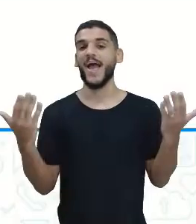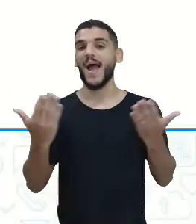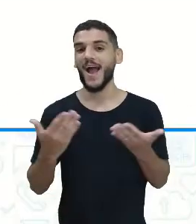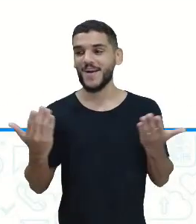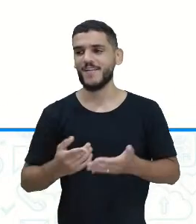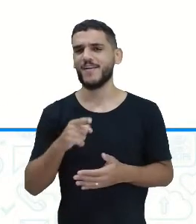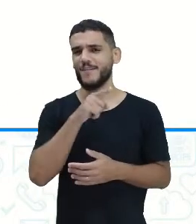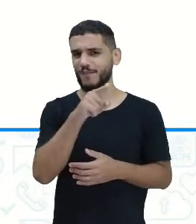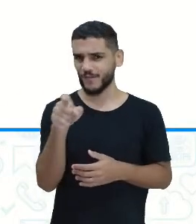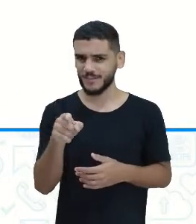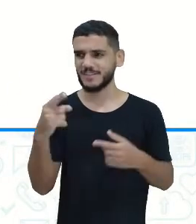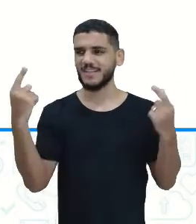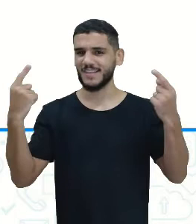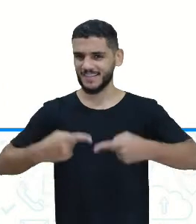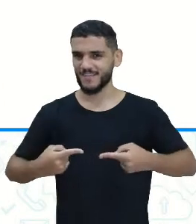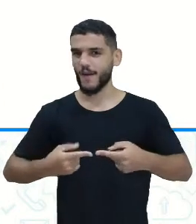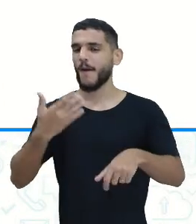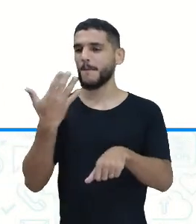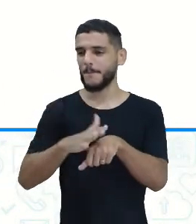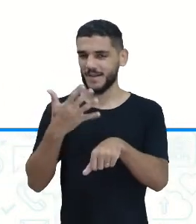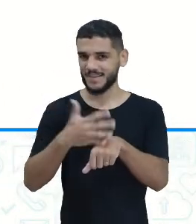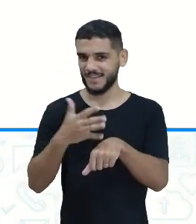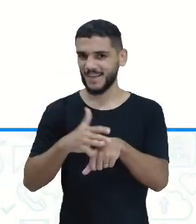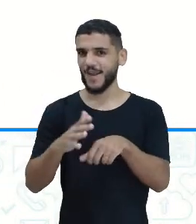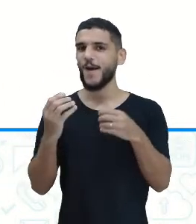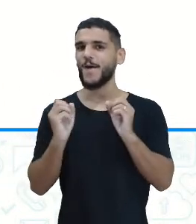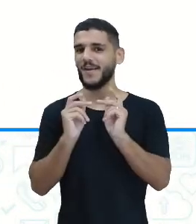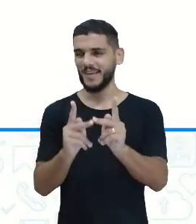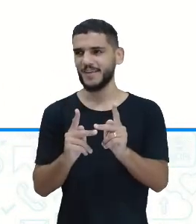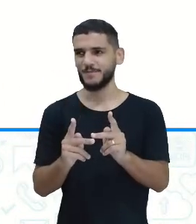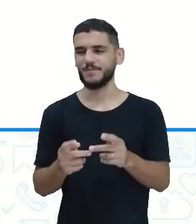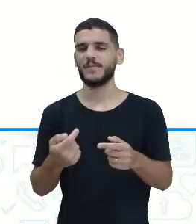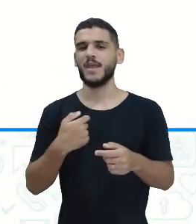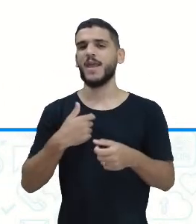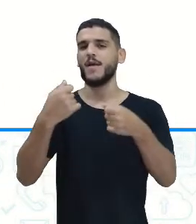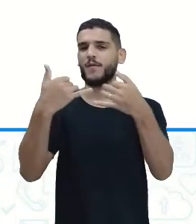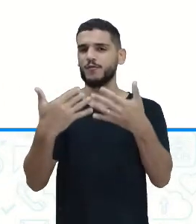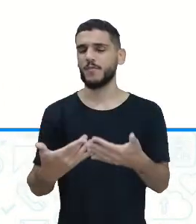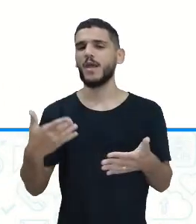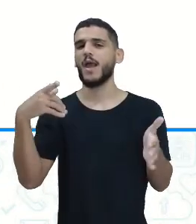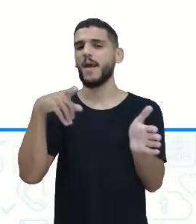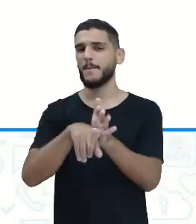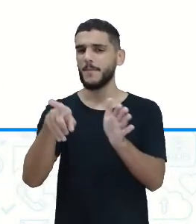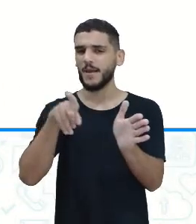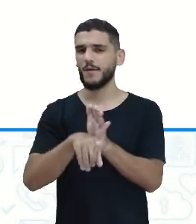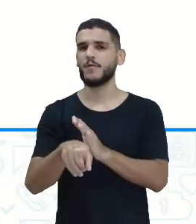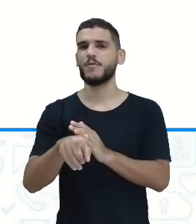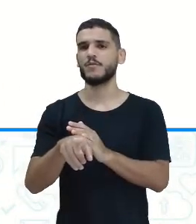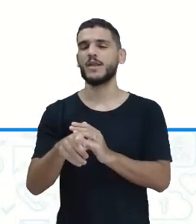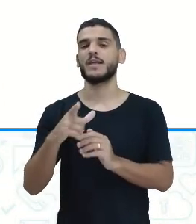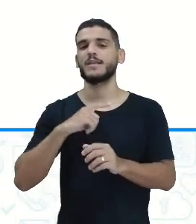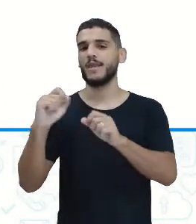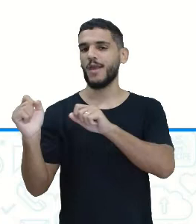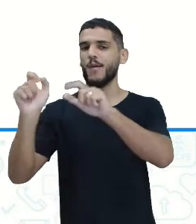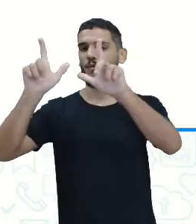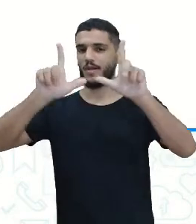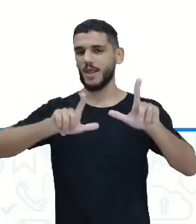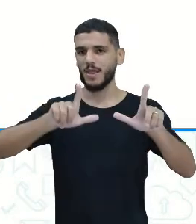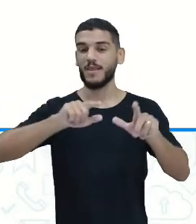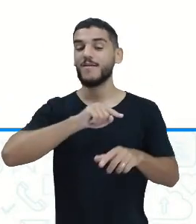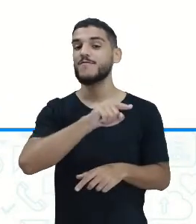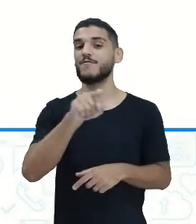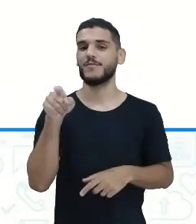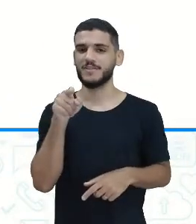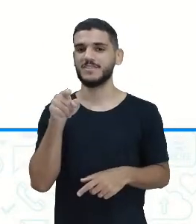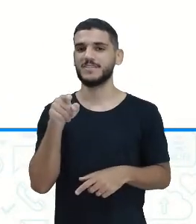Agora é a sua vez de praticar, tá certo? Eu vou falar aqui algumas perguntas que estão no meu slide. E quero que